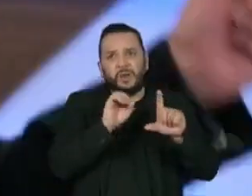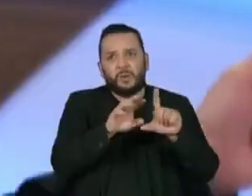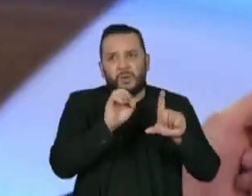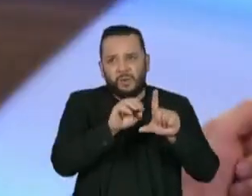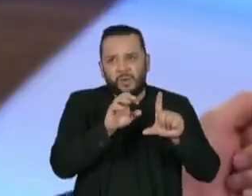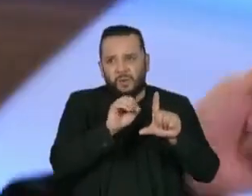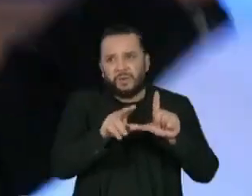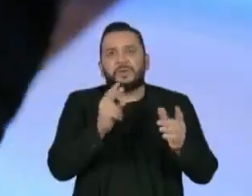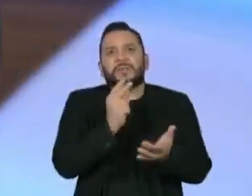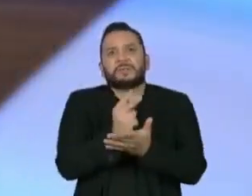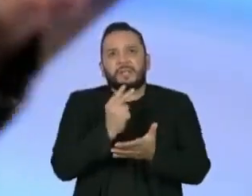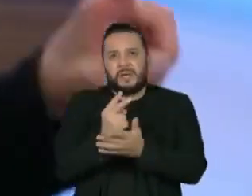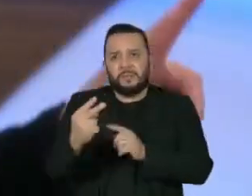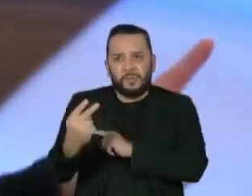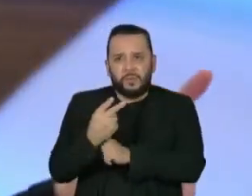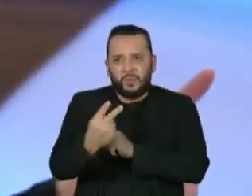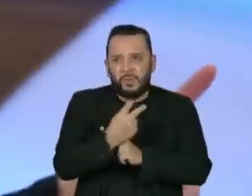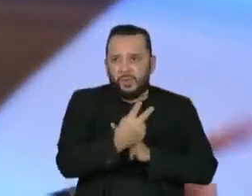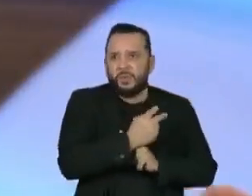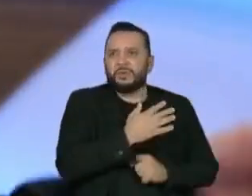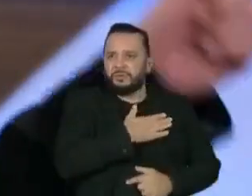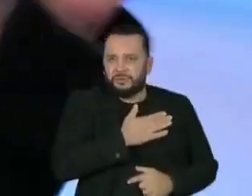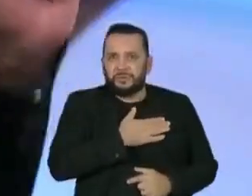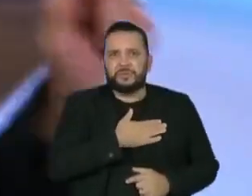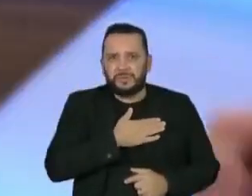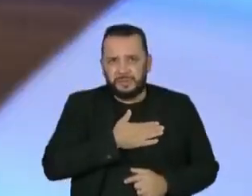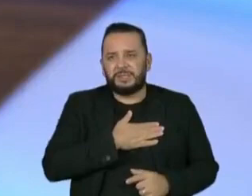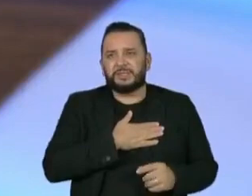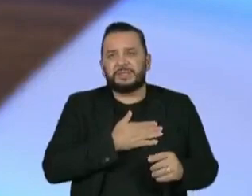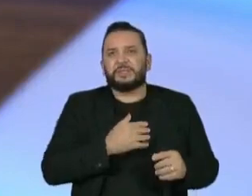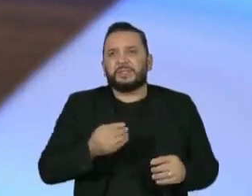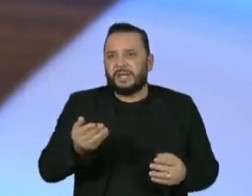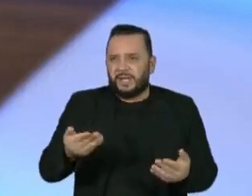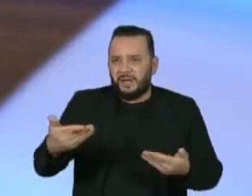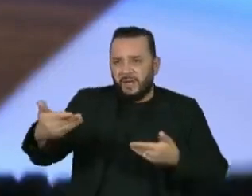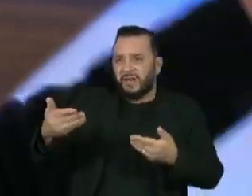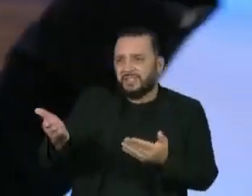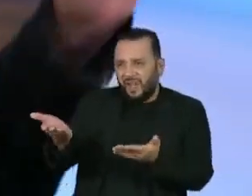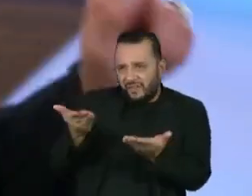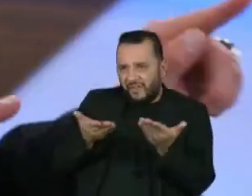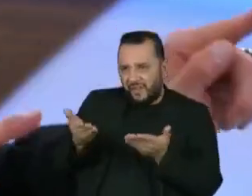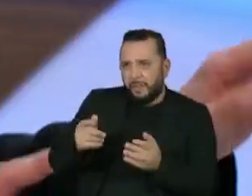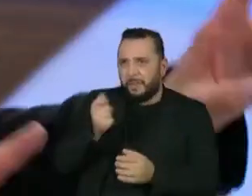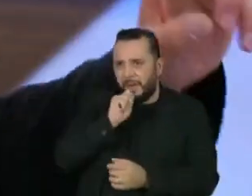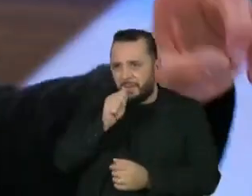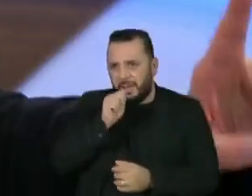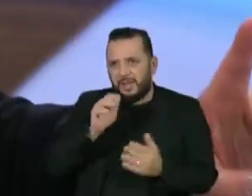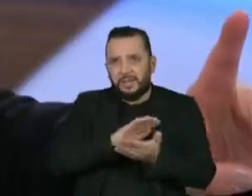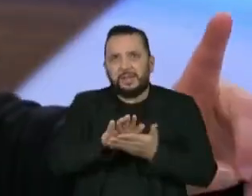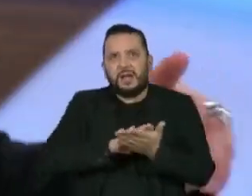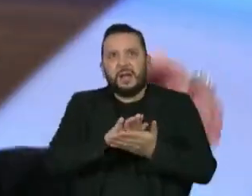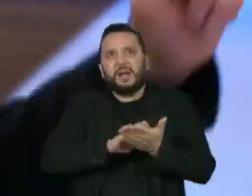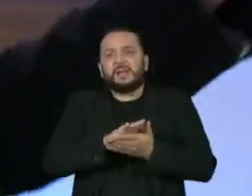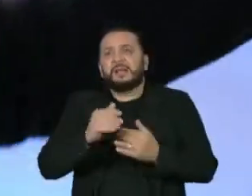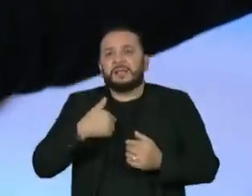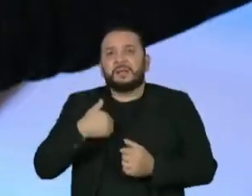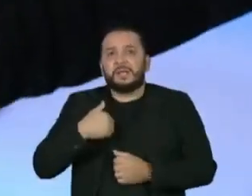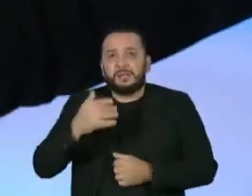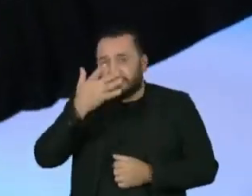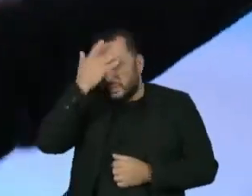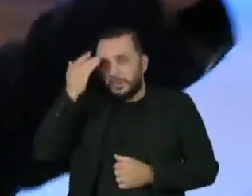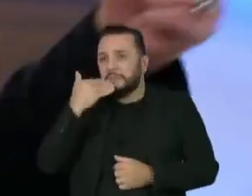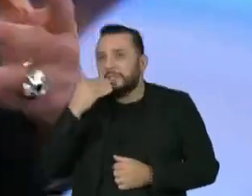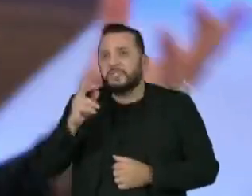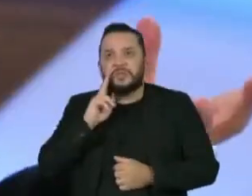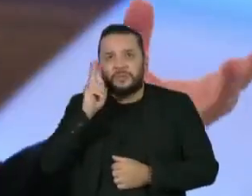sempre colaborou com a minha recuperação, nunca ofereceram uma bebida. Eu saía com os caras, os caras pediam vinho, às